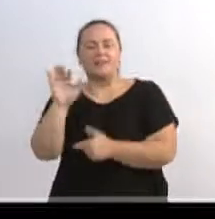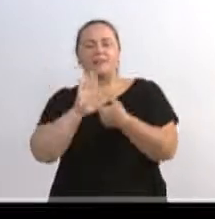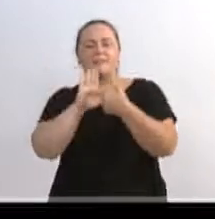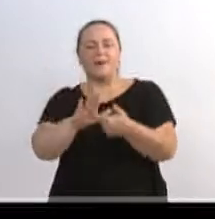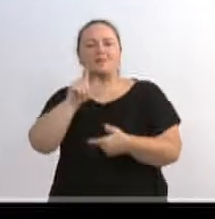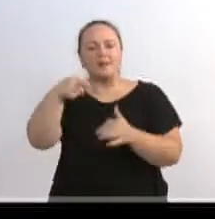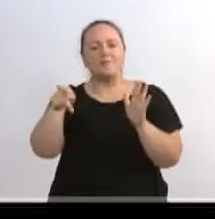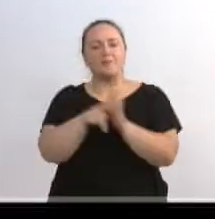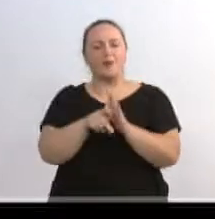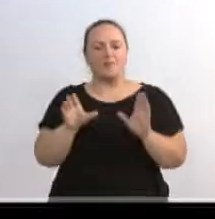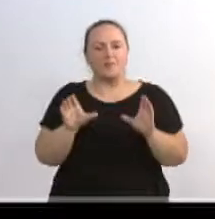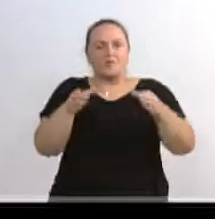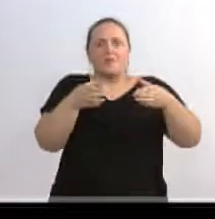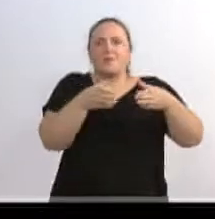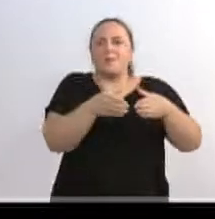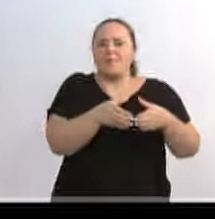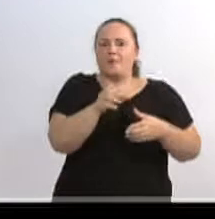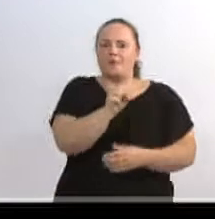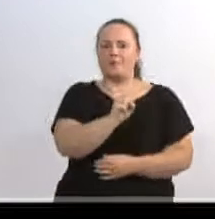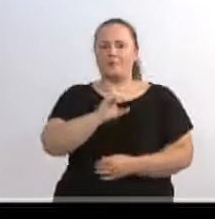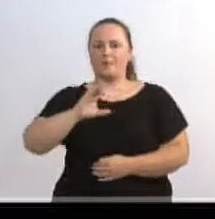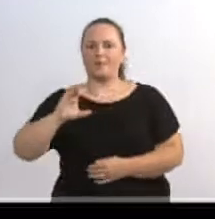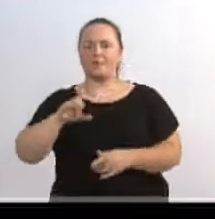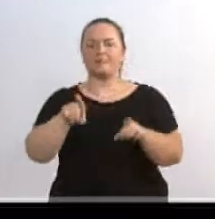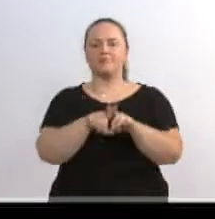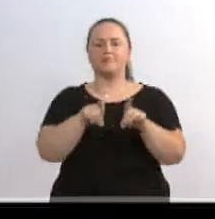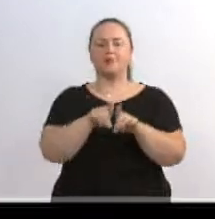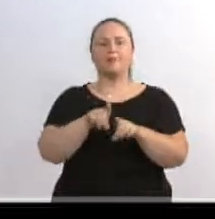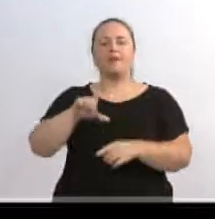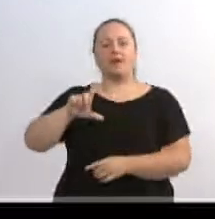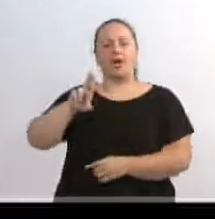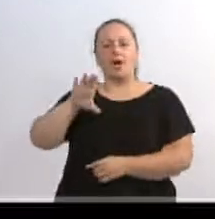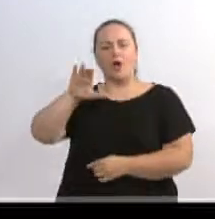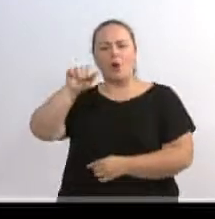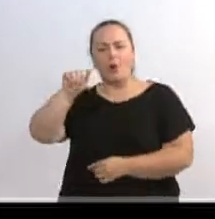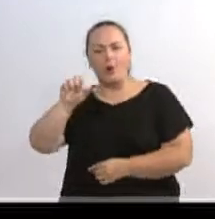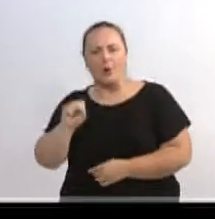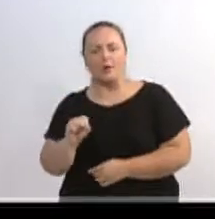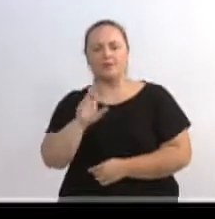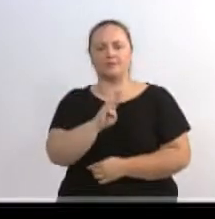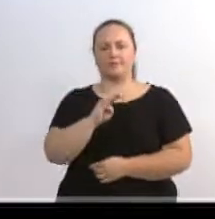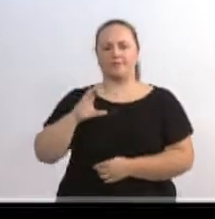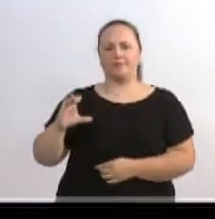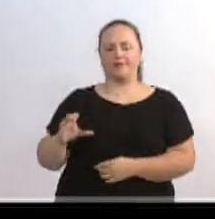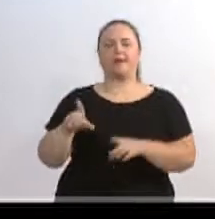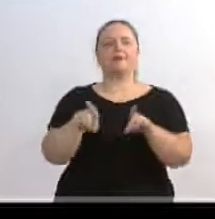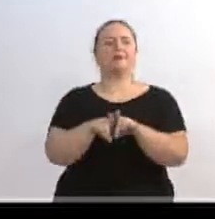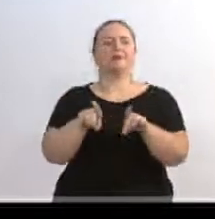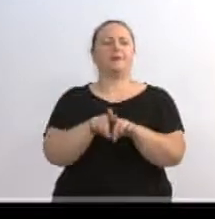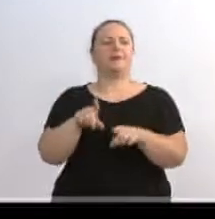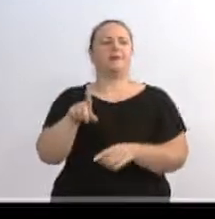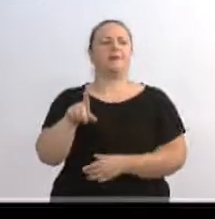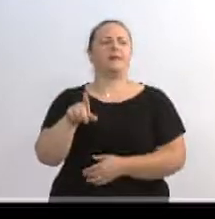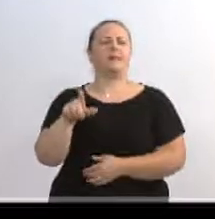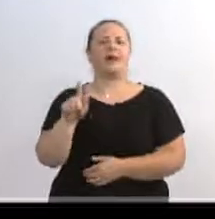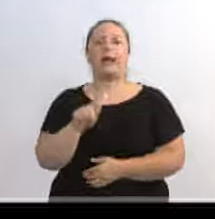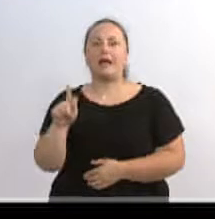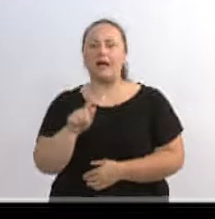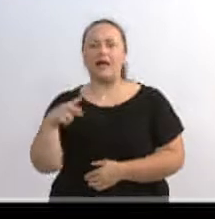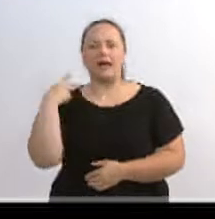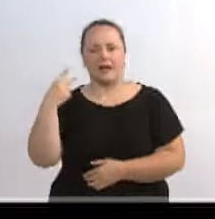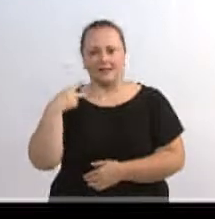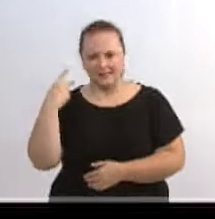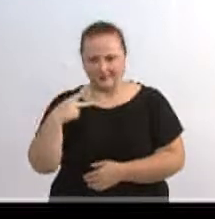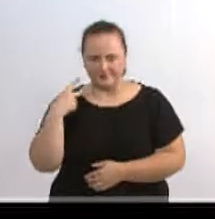catarinense, em que faz parte também o vereador Lucas Gotardo, de Balneário Camboriú, a vereadora Francia Alibac de Gaspar. Temos também os